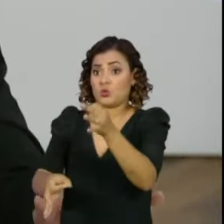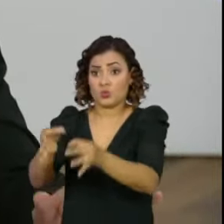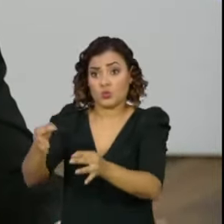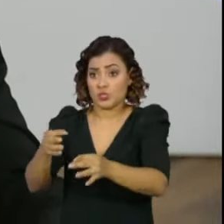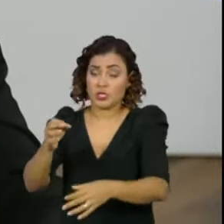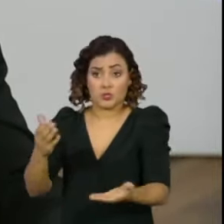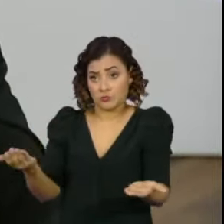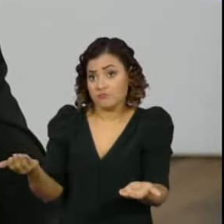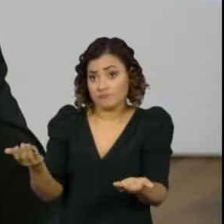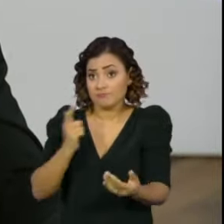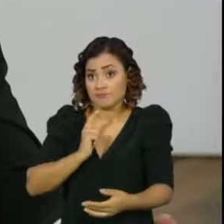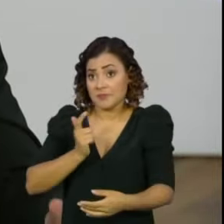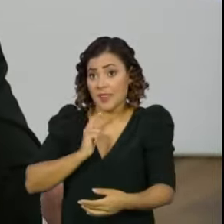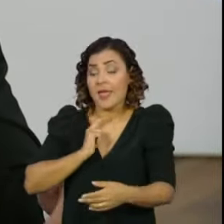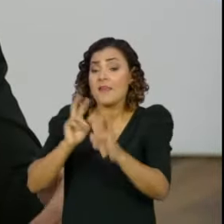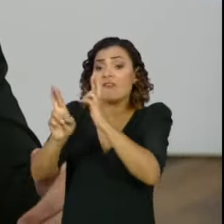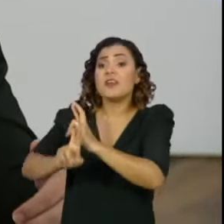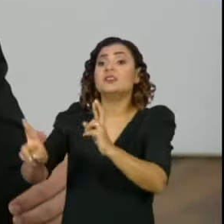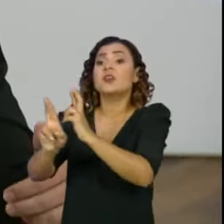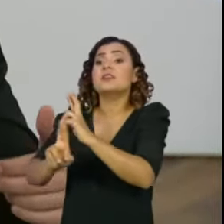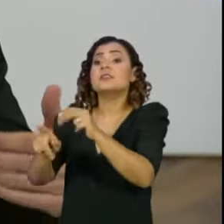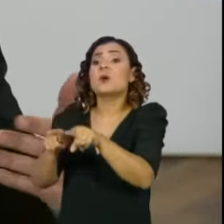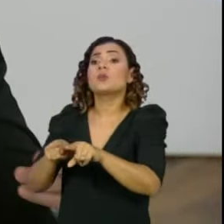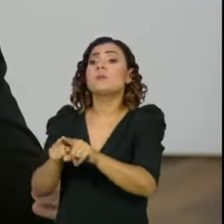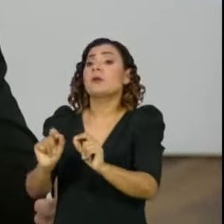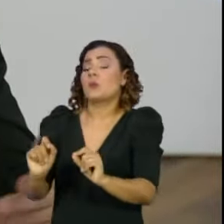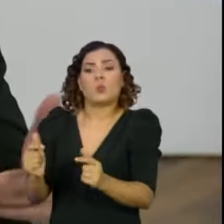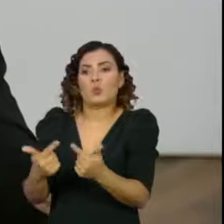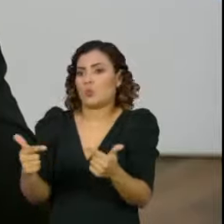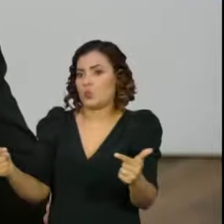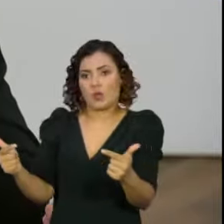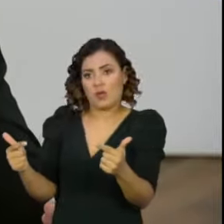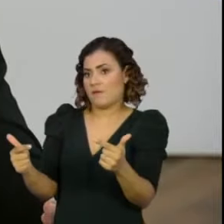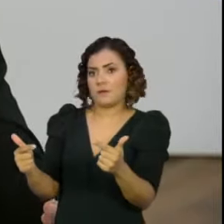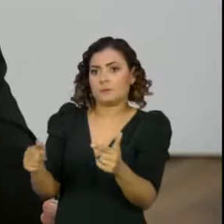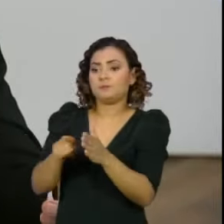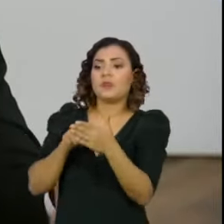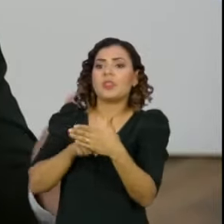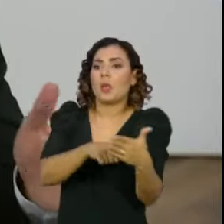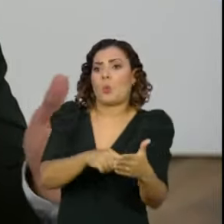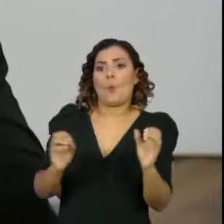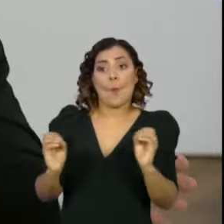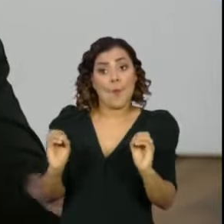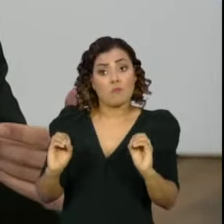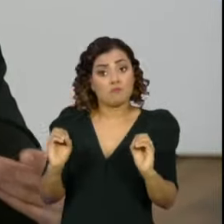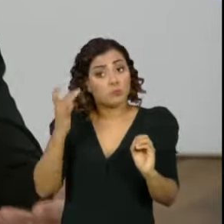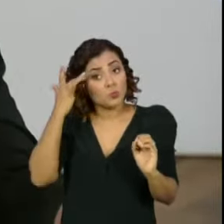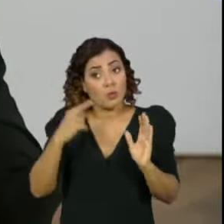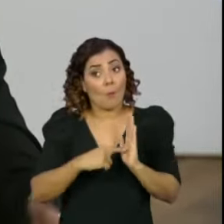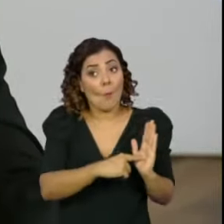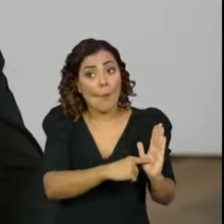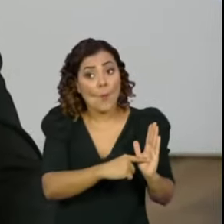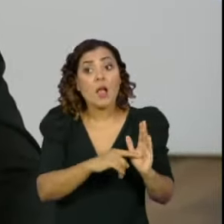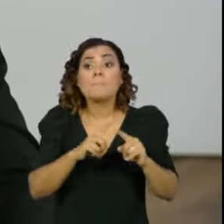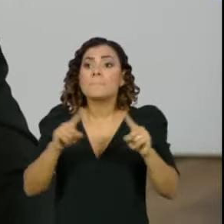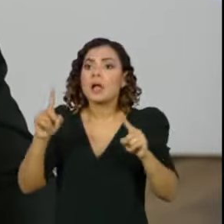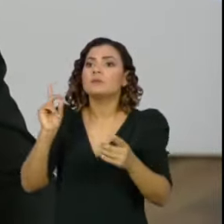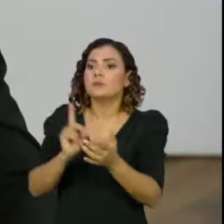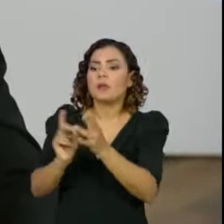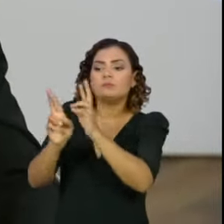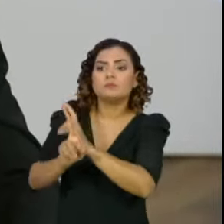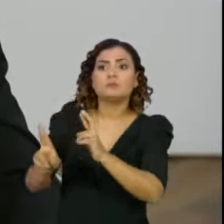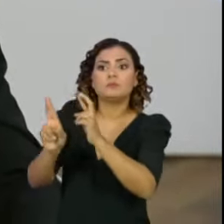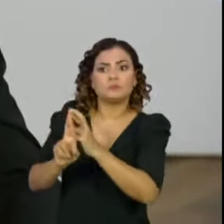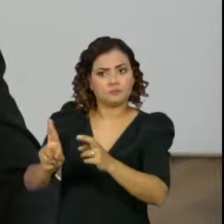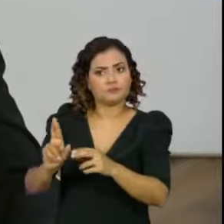Federal, num inquérito lá que ainda não houve oferecimento de denúncia até onde me consta, mas é um inquérito que apura as circunstâncias